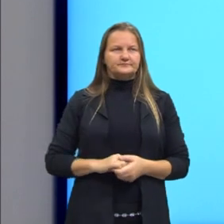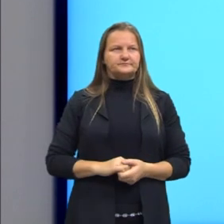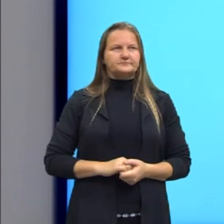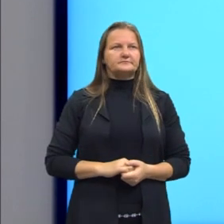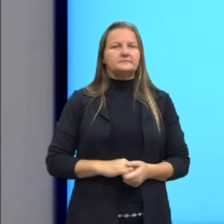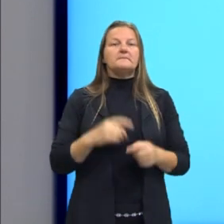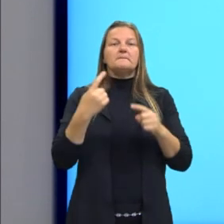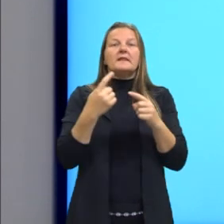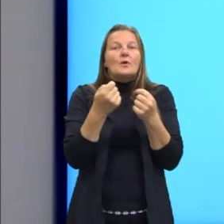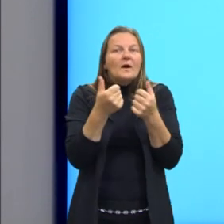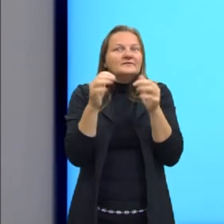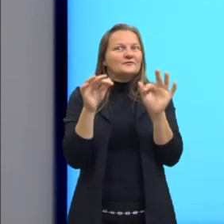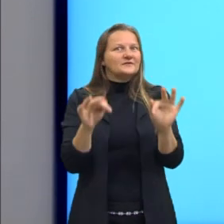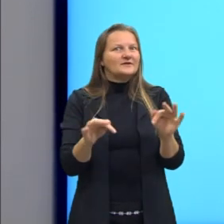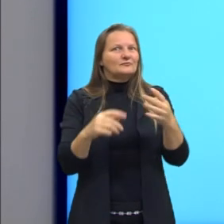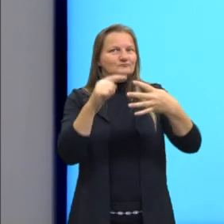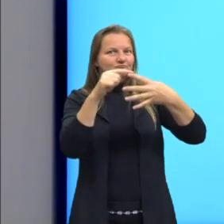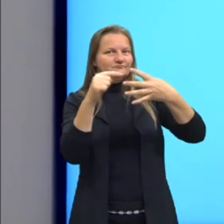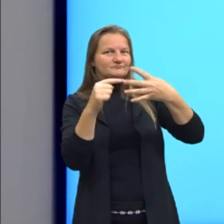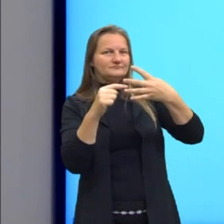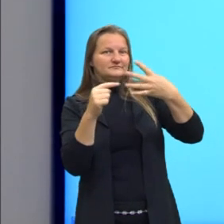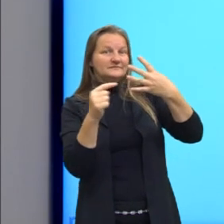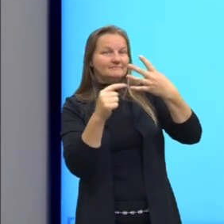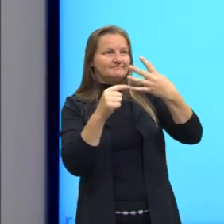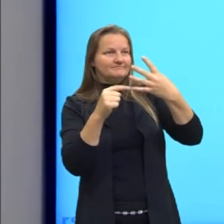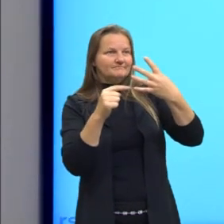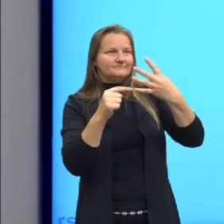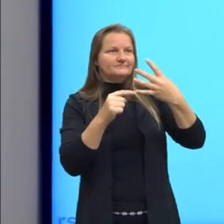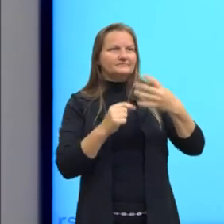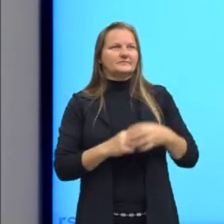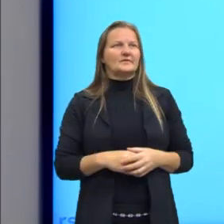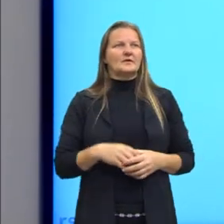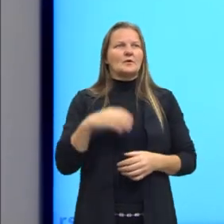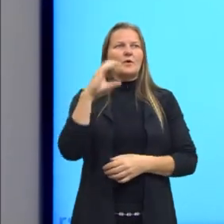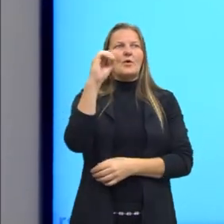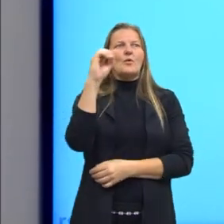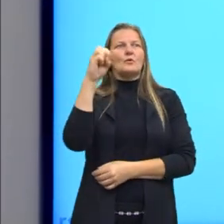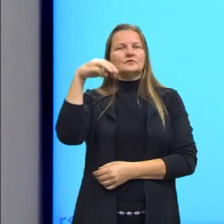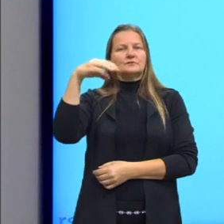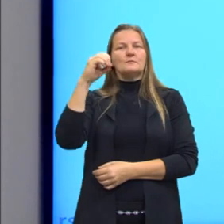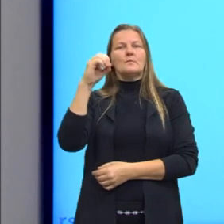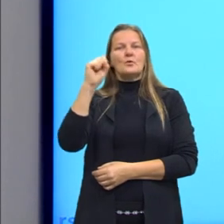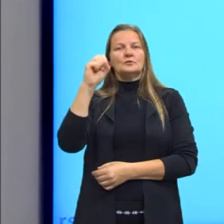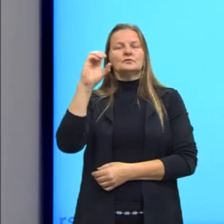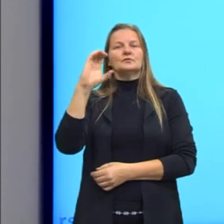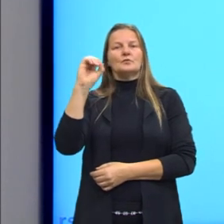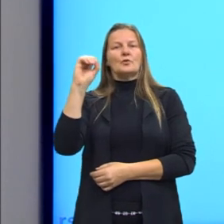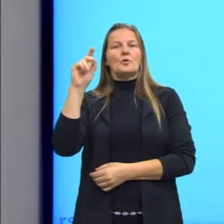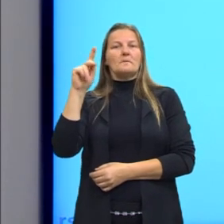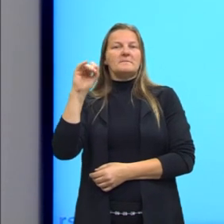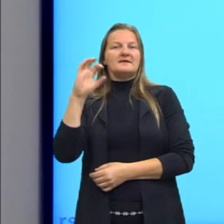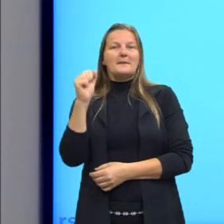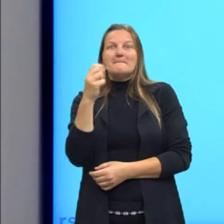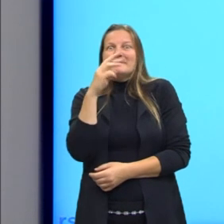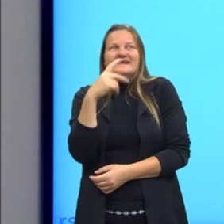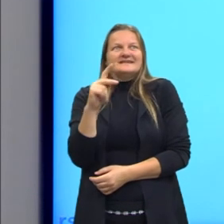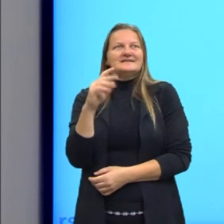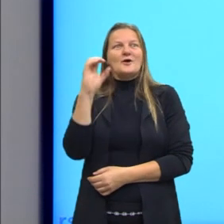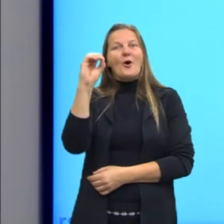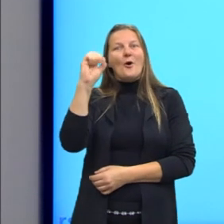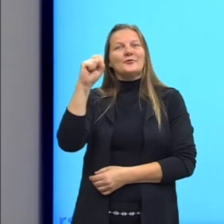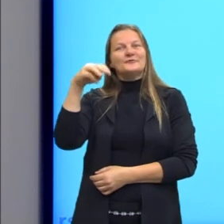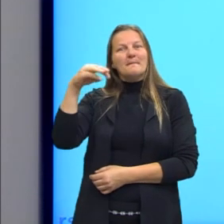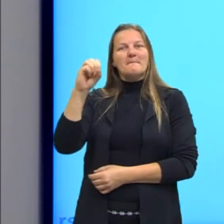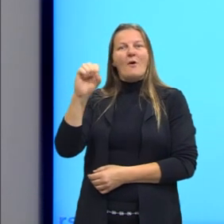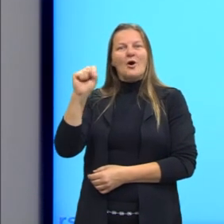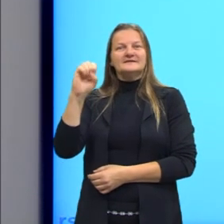E, por fim, das quatro propriedades, tem a osmoscopia. Ou a osmose, que é mais fácil de falar, né?